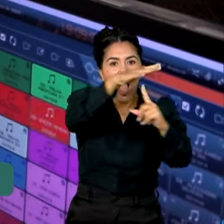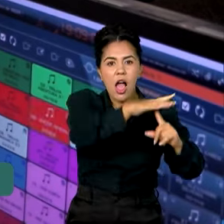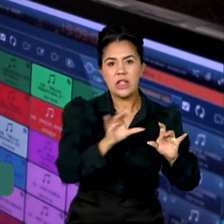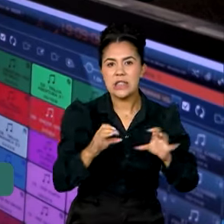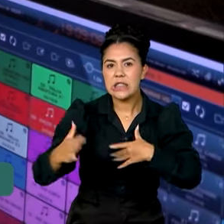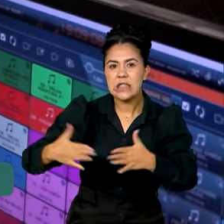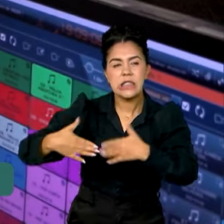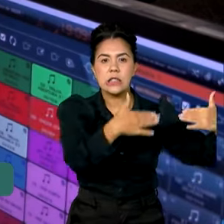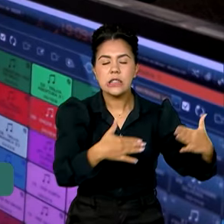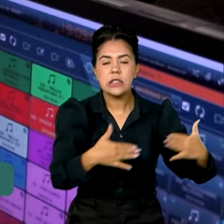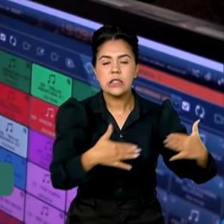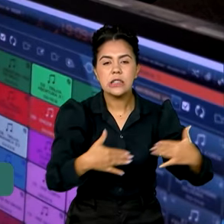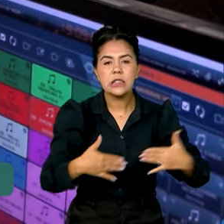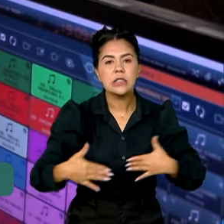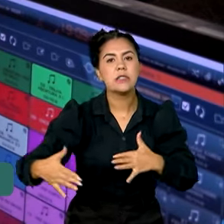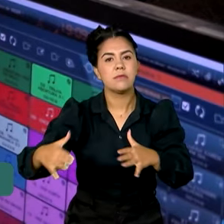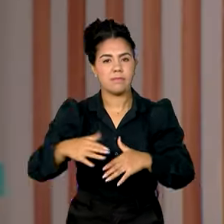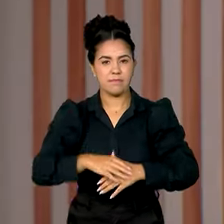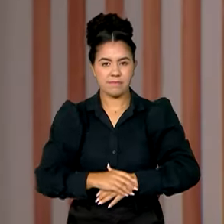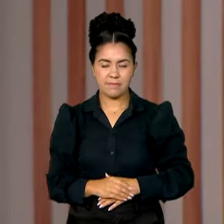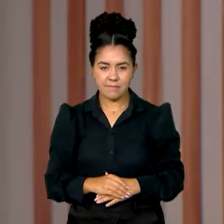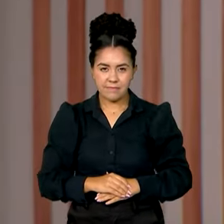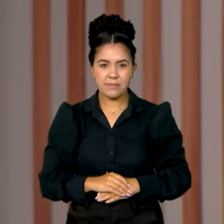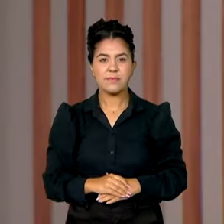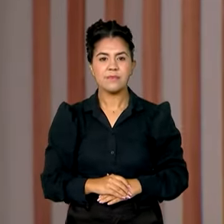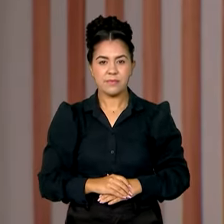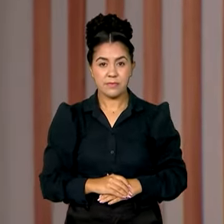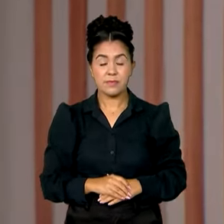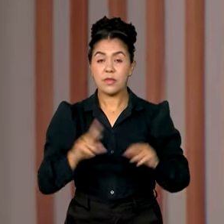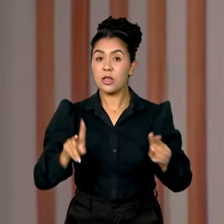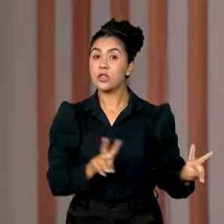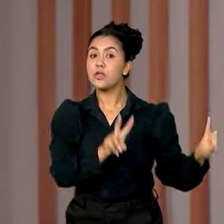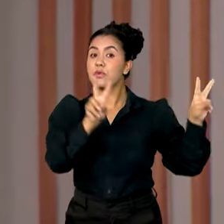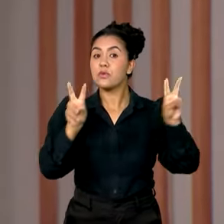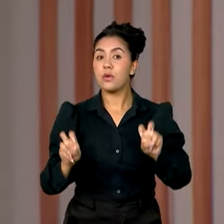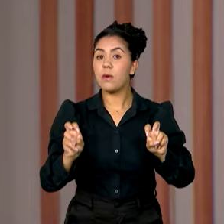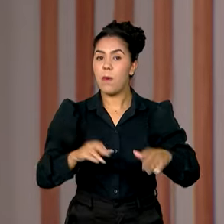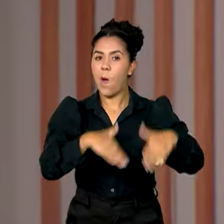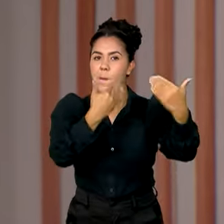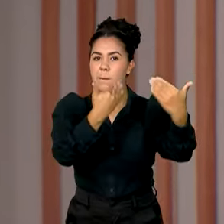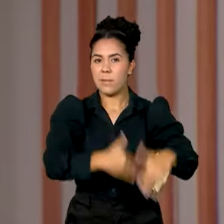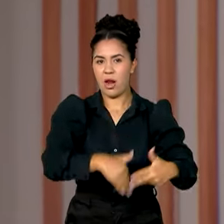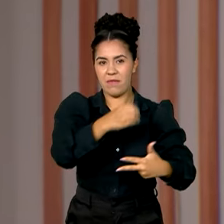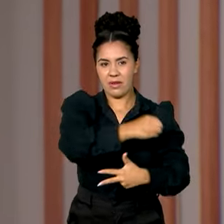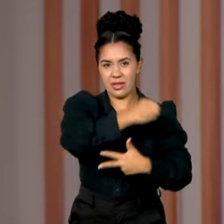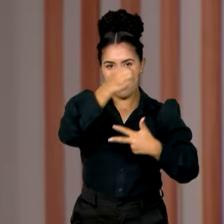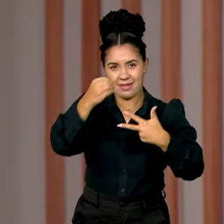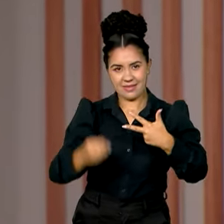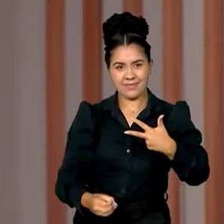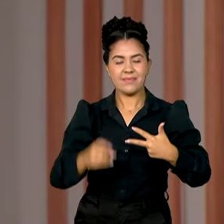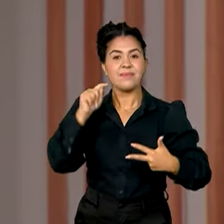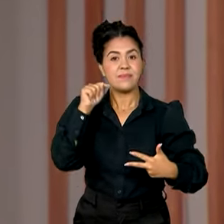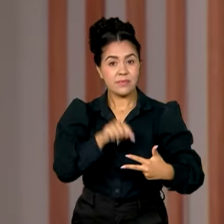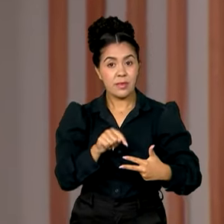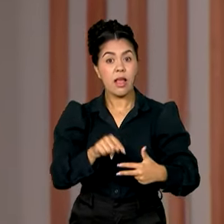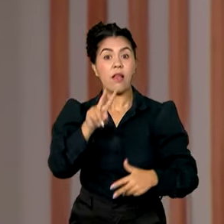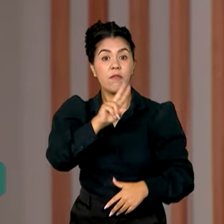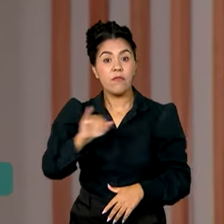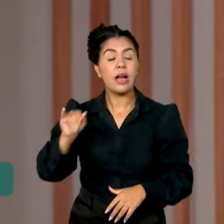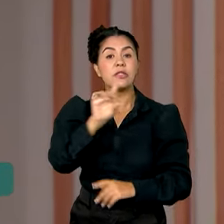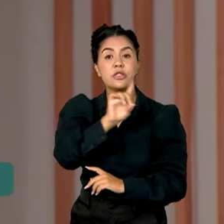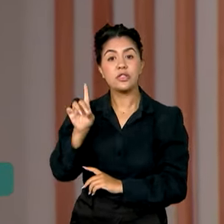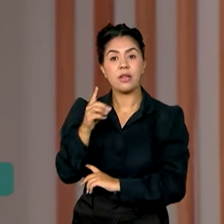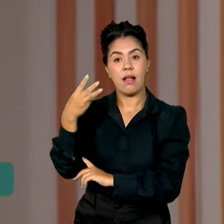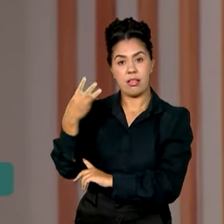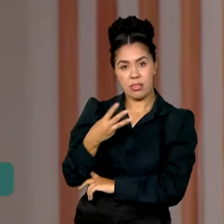onde há desementares. As provas do ENEM, o Exame Nacional do Ensino Médio, serão aplicadas nos